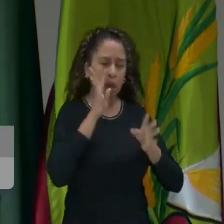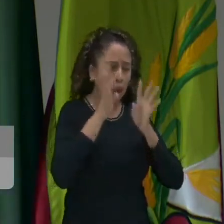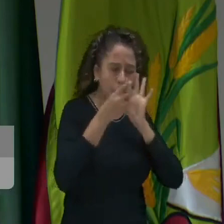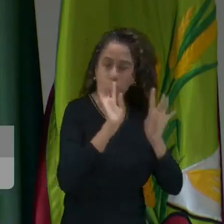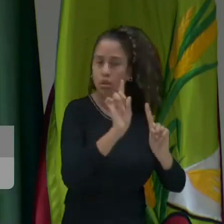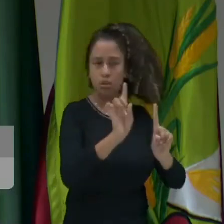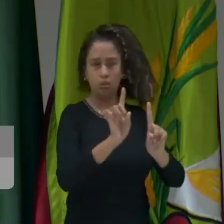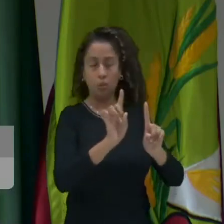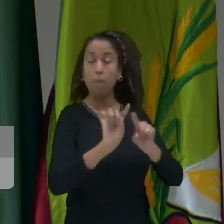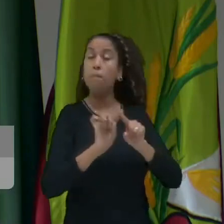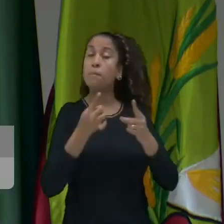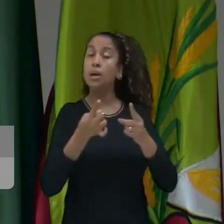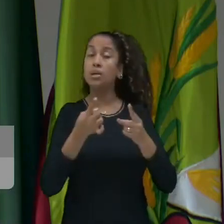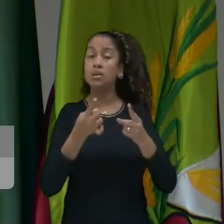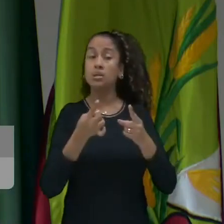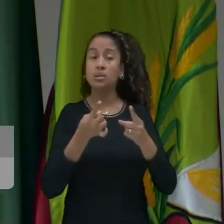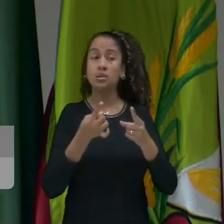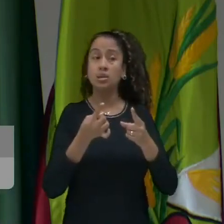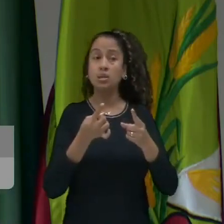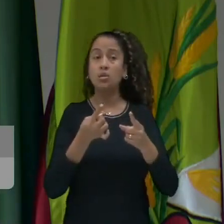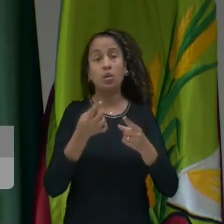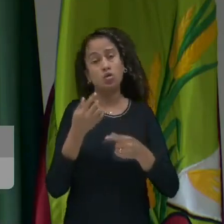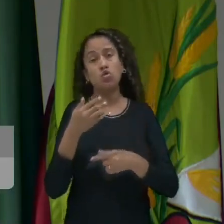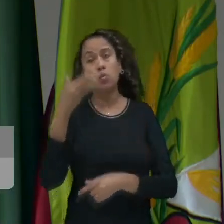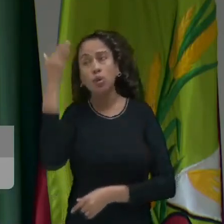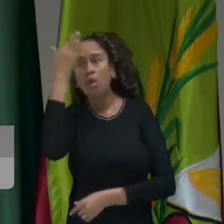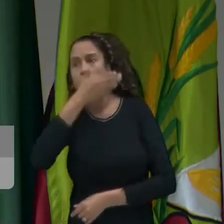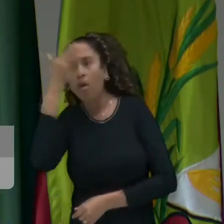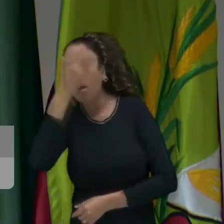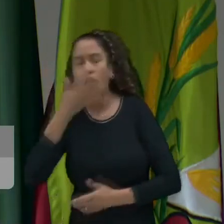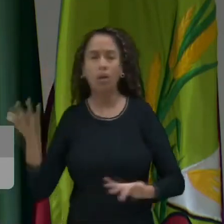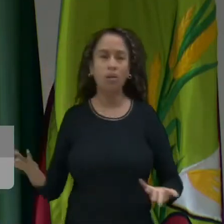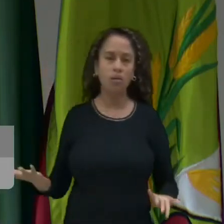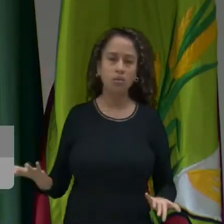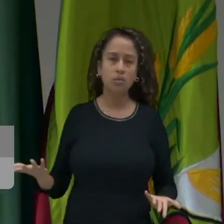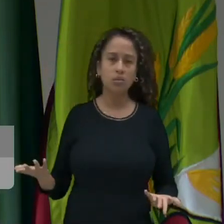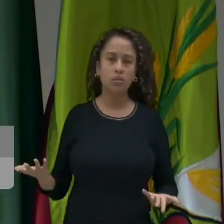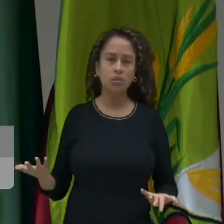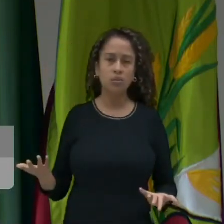críticas. Agora algum problema está acontecendo. O que está havendo?